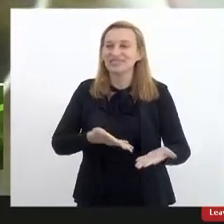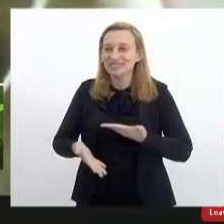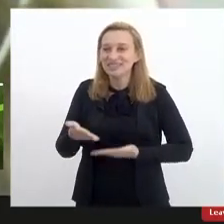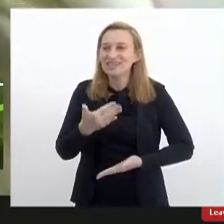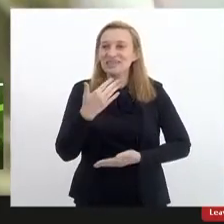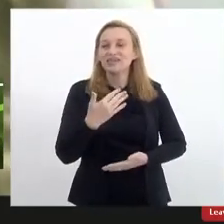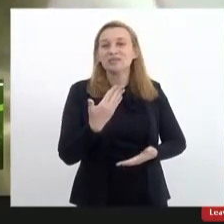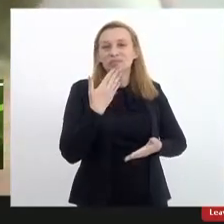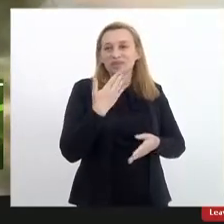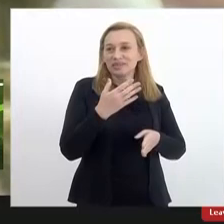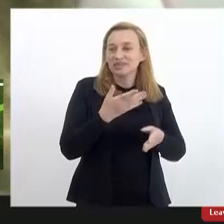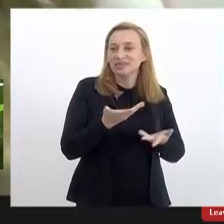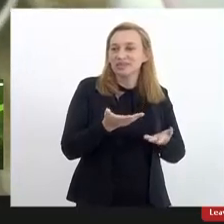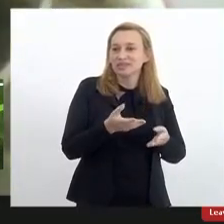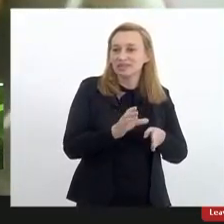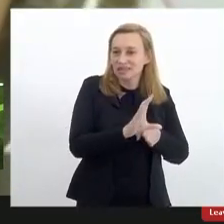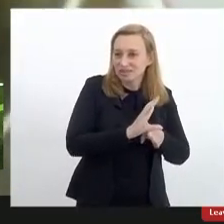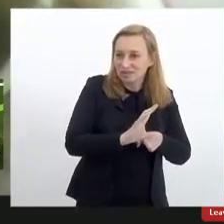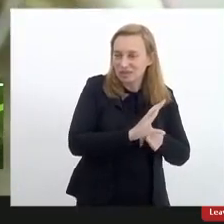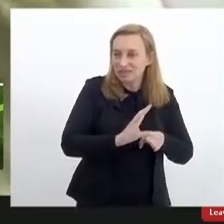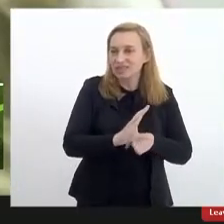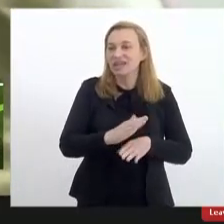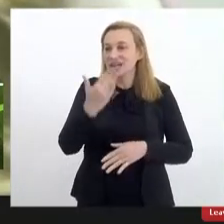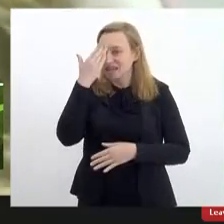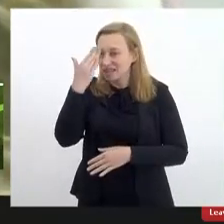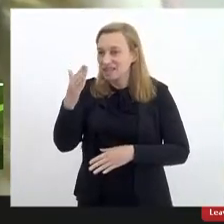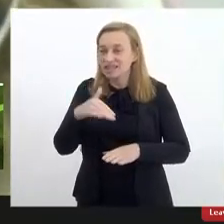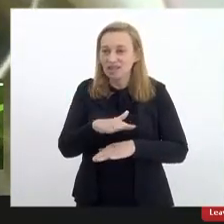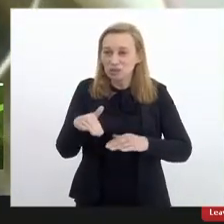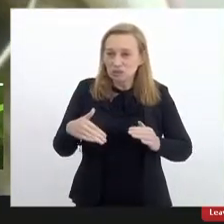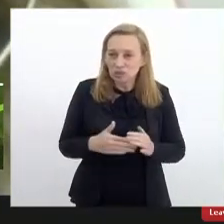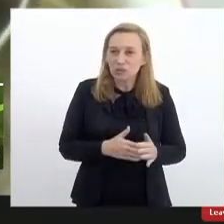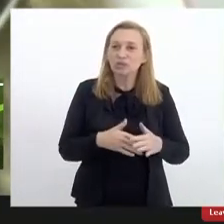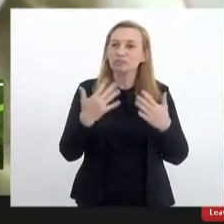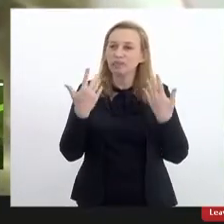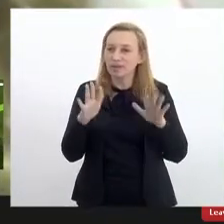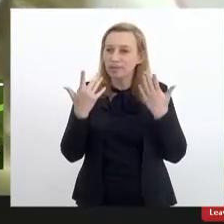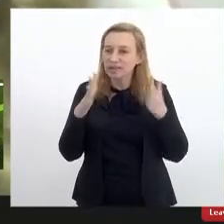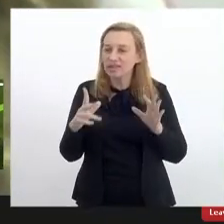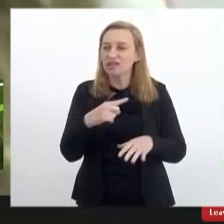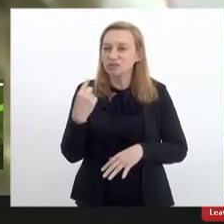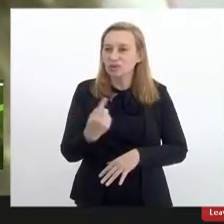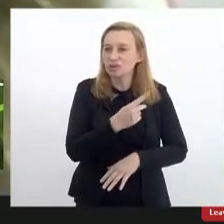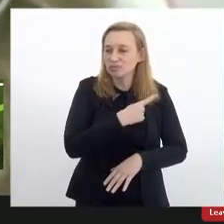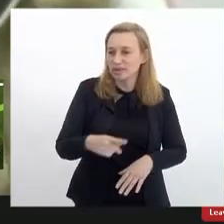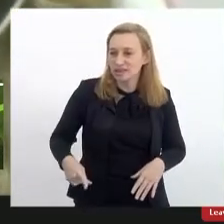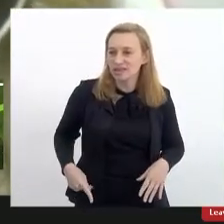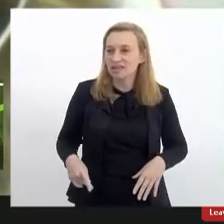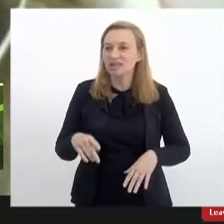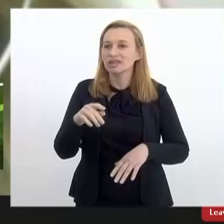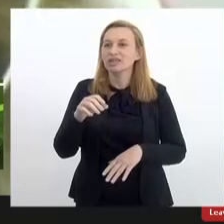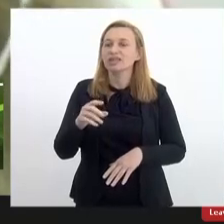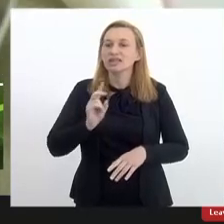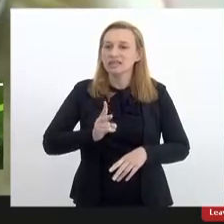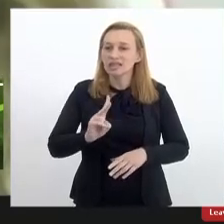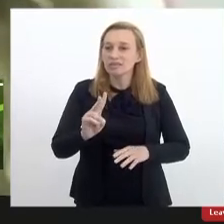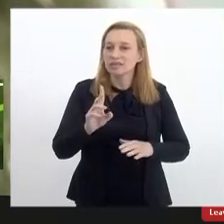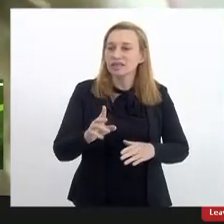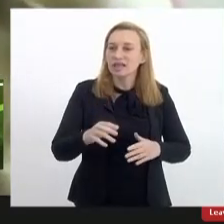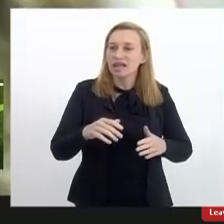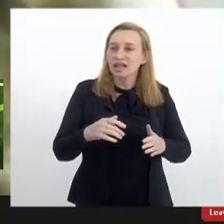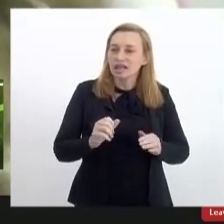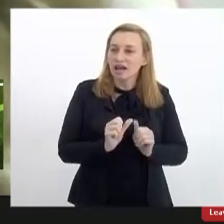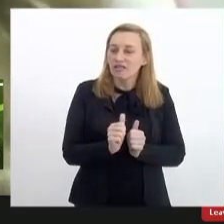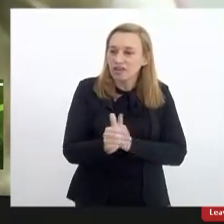esse conselho, agradecer as autoridades, prestigiar aí o nosso presidente que tá sempre aí à frente das lutas e